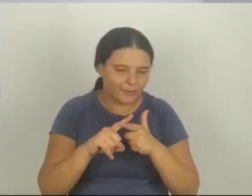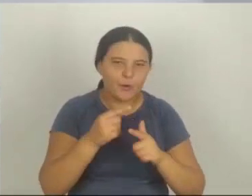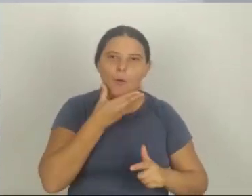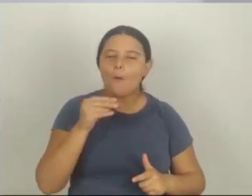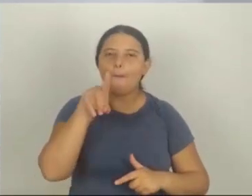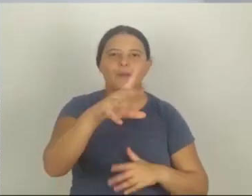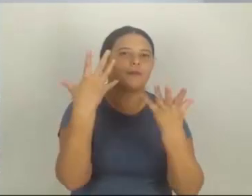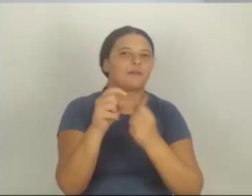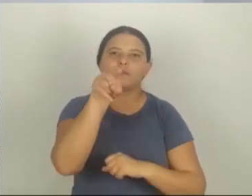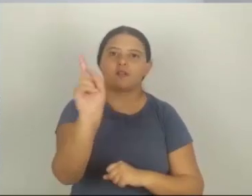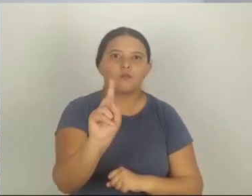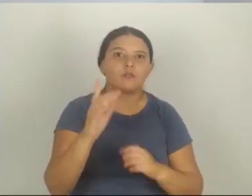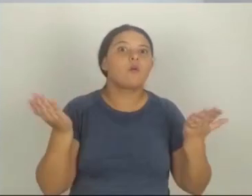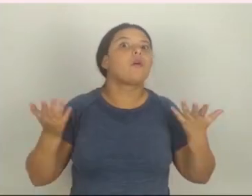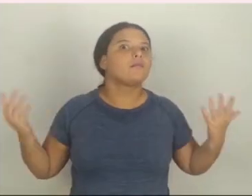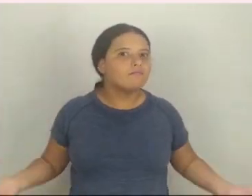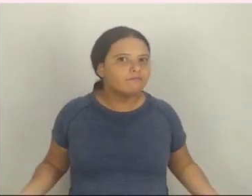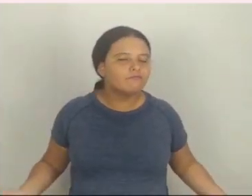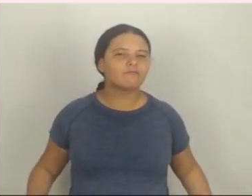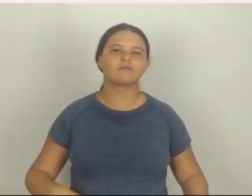problema. Ele não te assume. E agora?